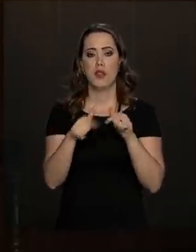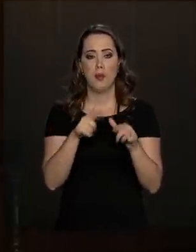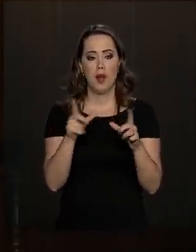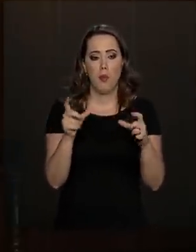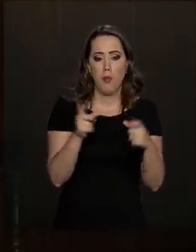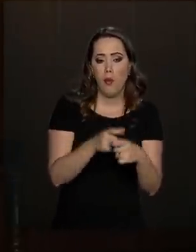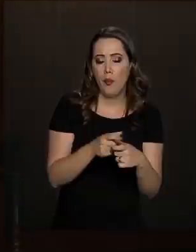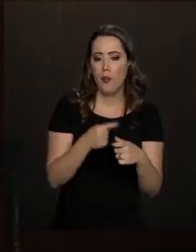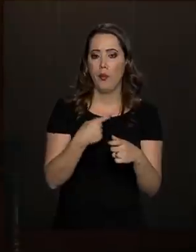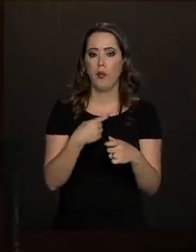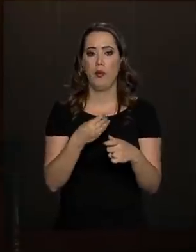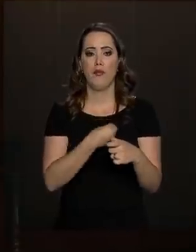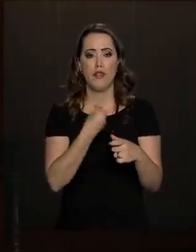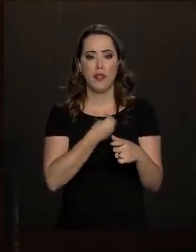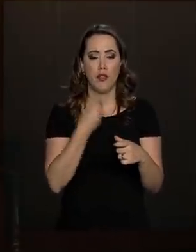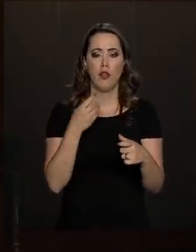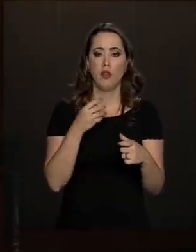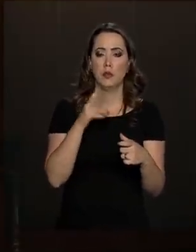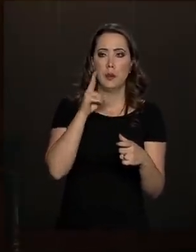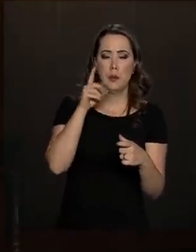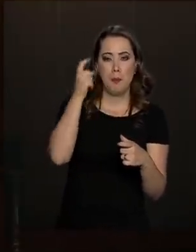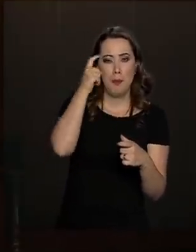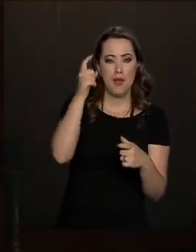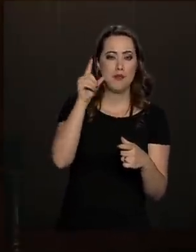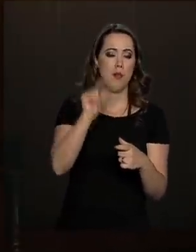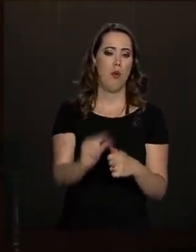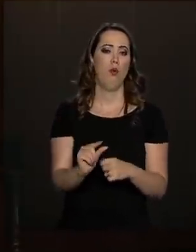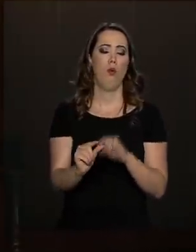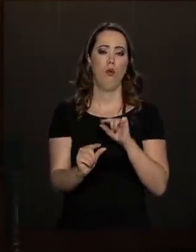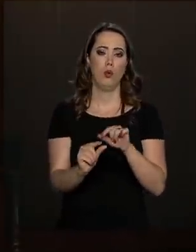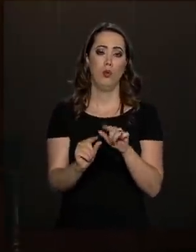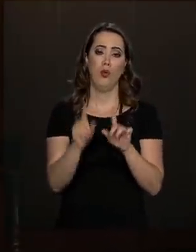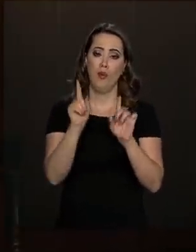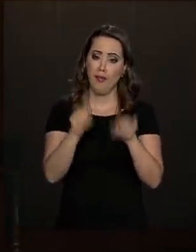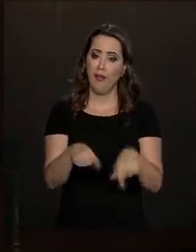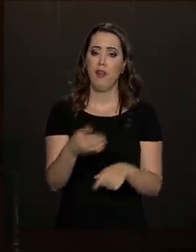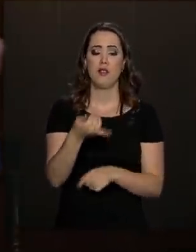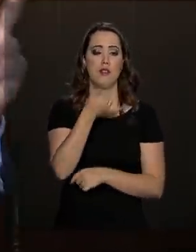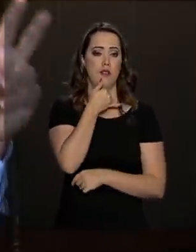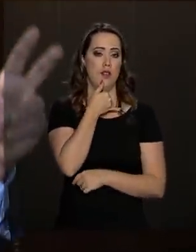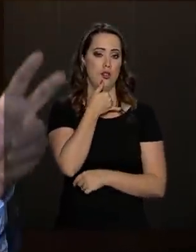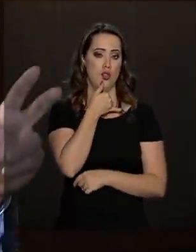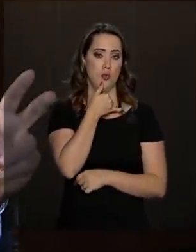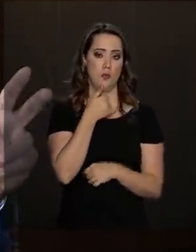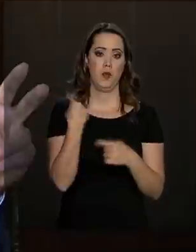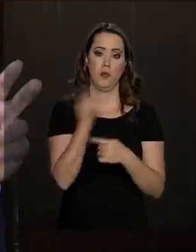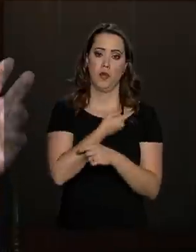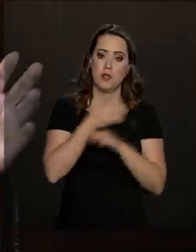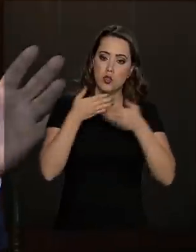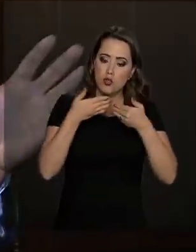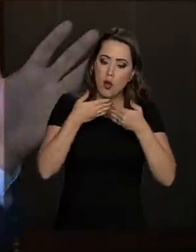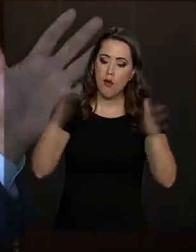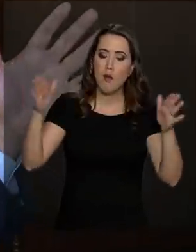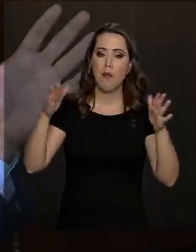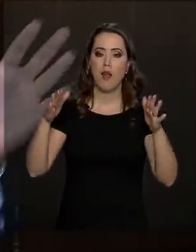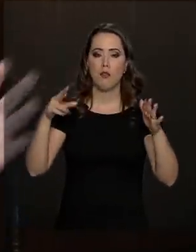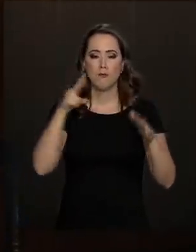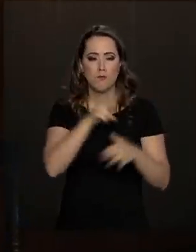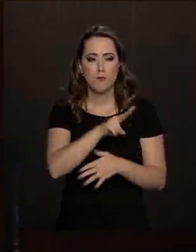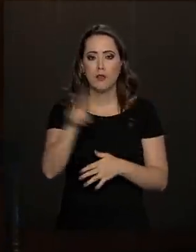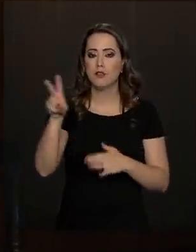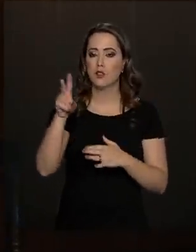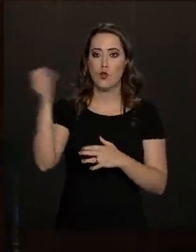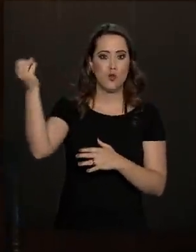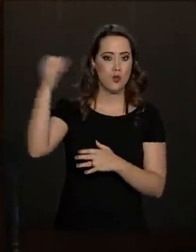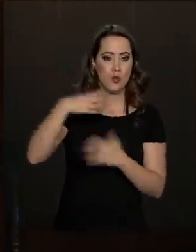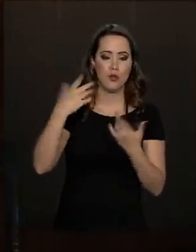baixas aspirações na vida, que é lamentável. Na verdade, nós destravando esse horizonte fiscal, o capital começa a